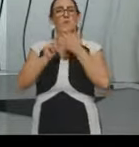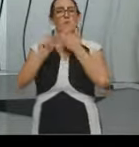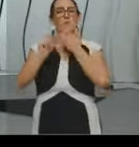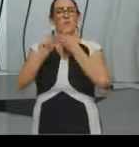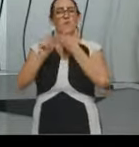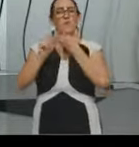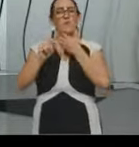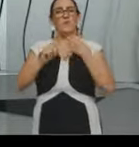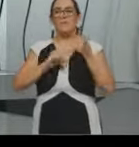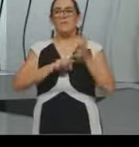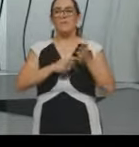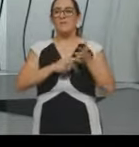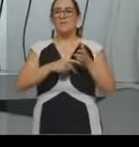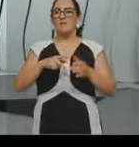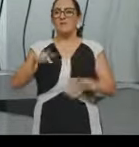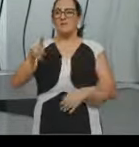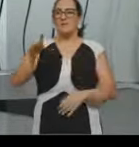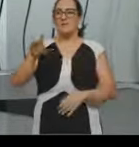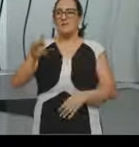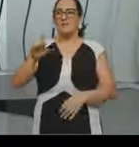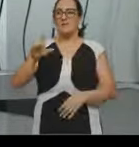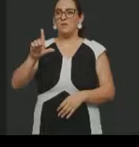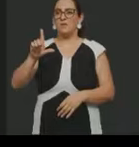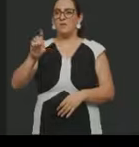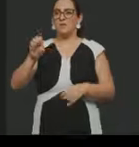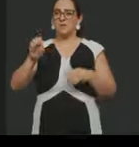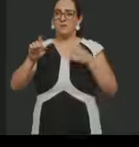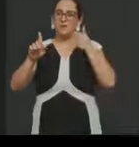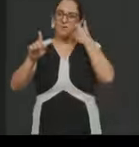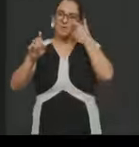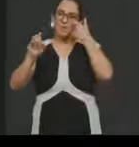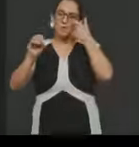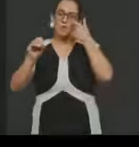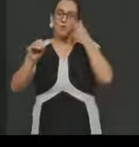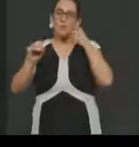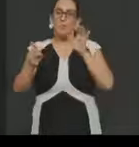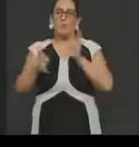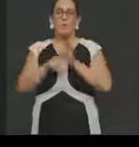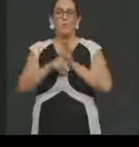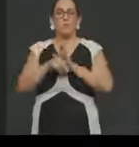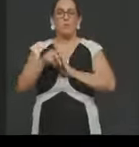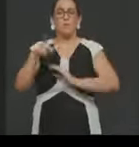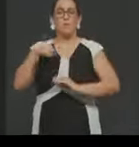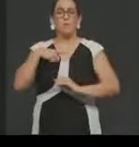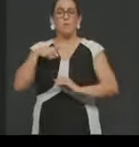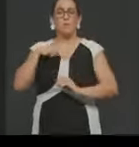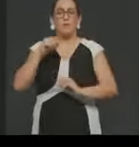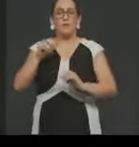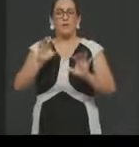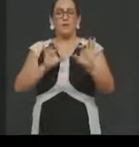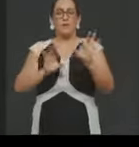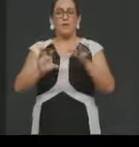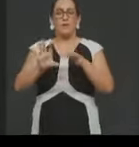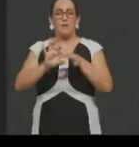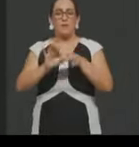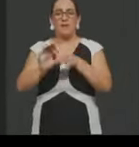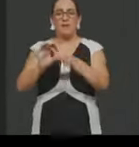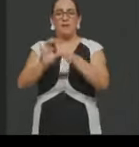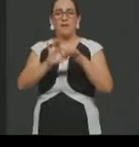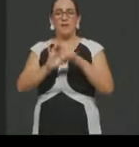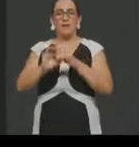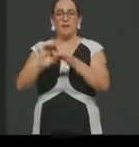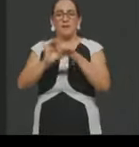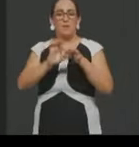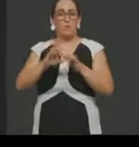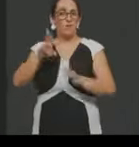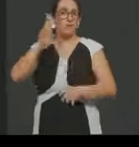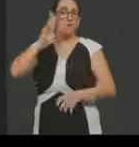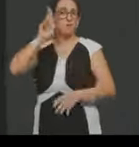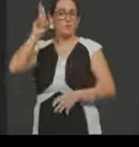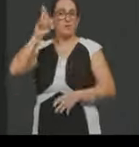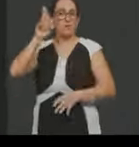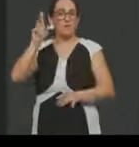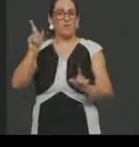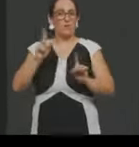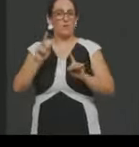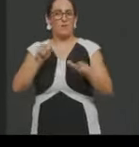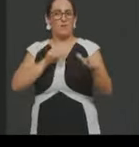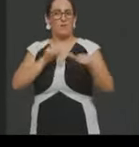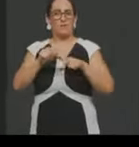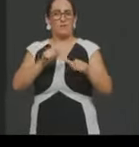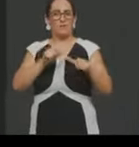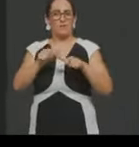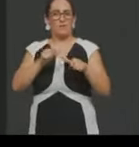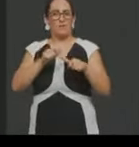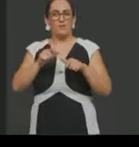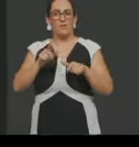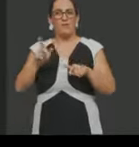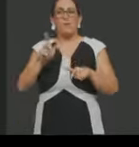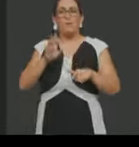que, muitas vezes, ele está mais associado ao patrão do que ao trabalhador. Ou seja, ele não atua de uma maneira